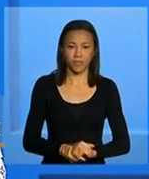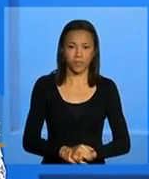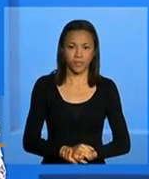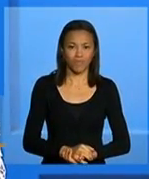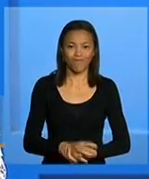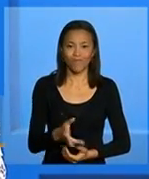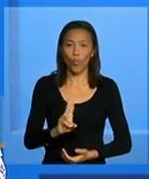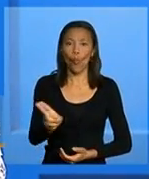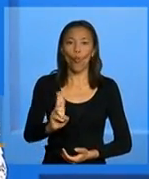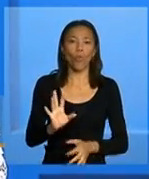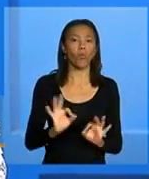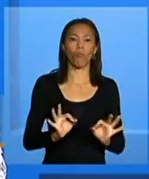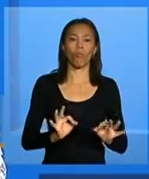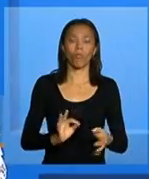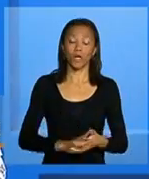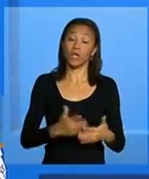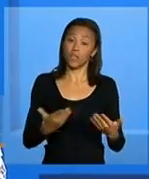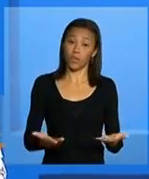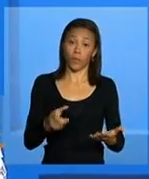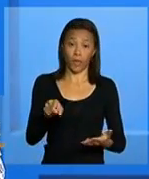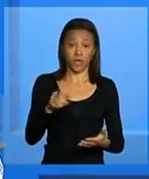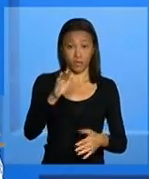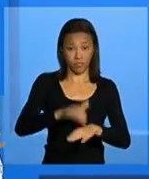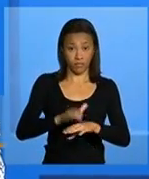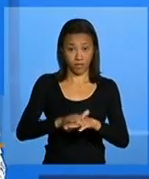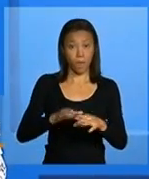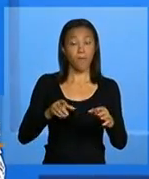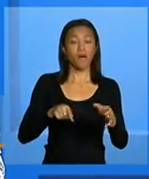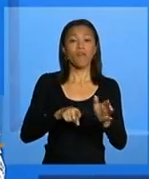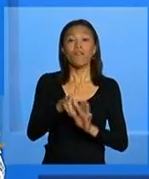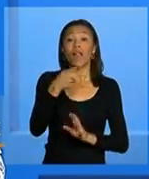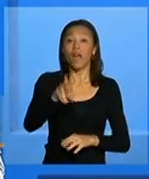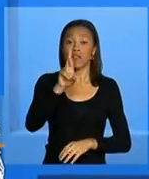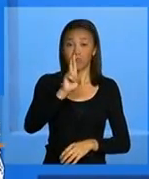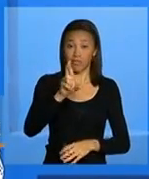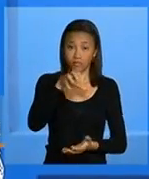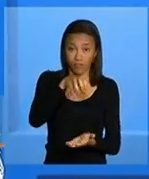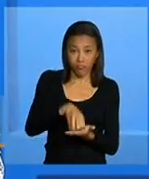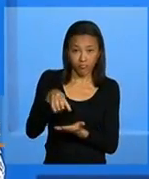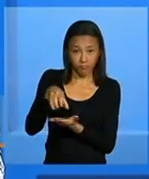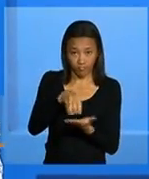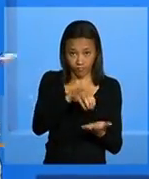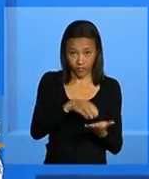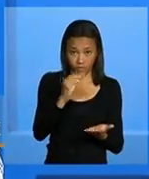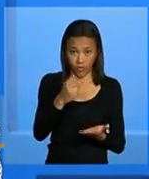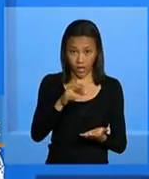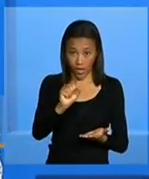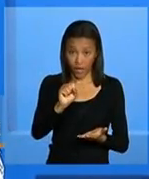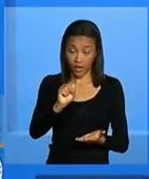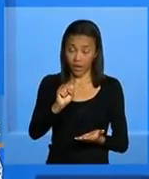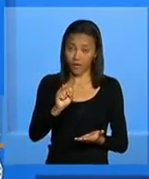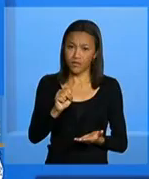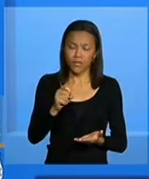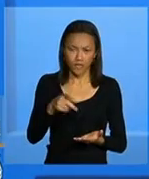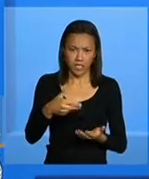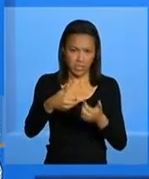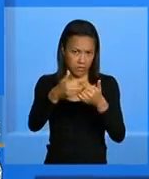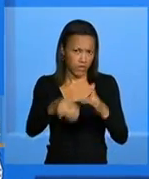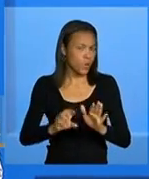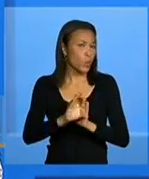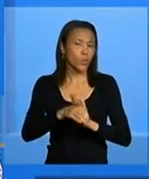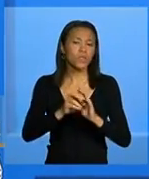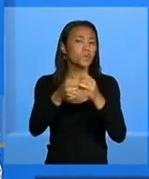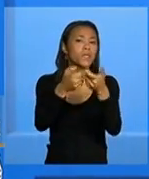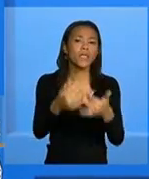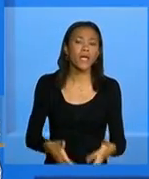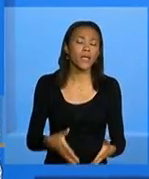sem identificação mas enfim ela fala sobre o papel do crase e ela pergunta assim ó primeiro ela define o crase depois ela diz assim